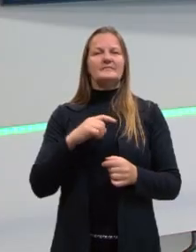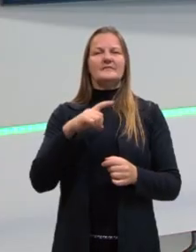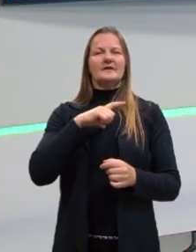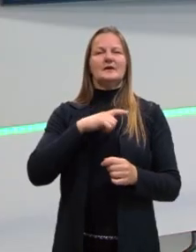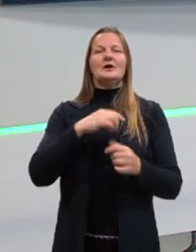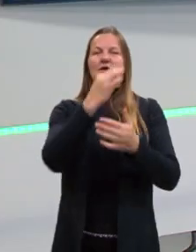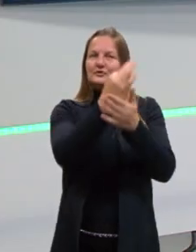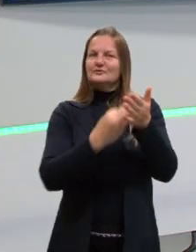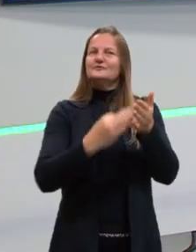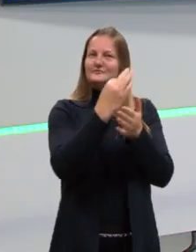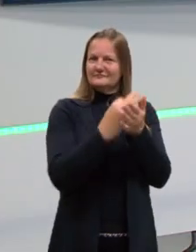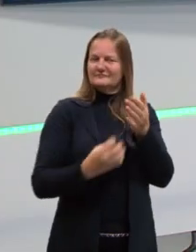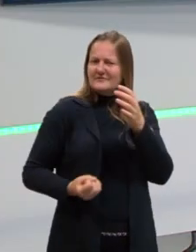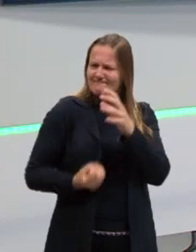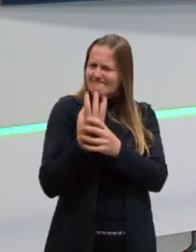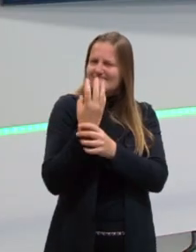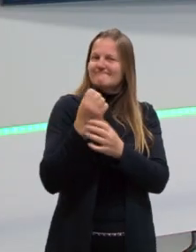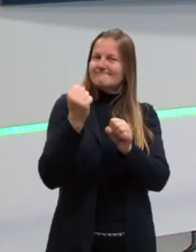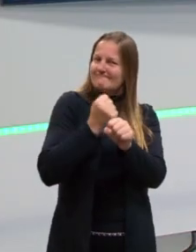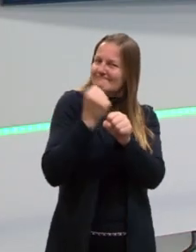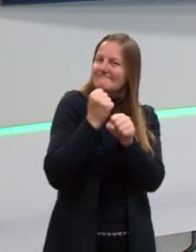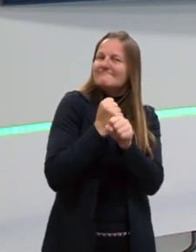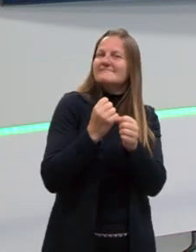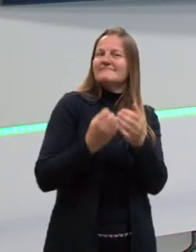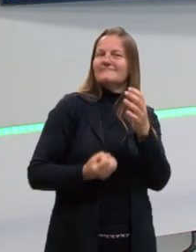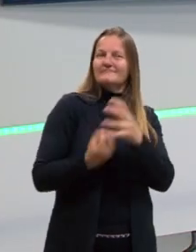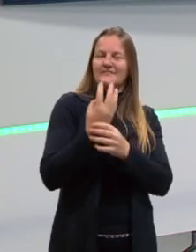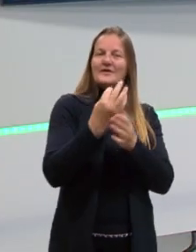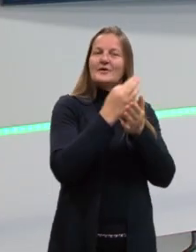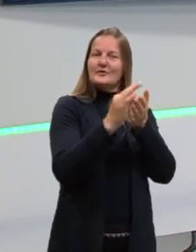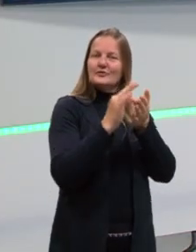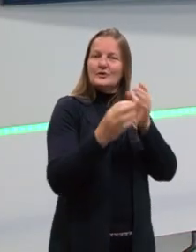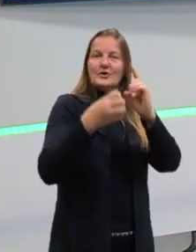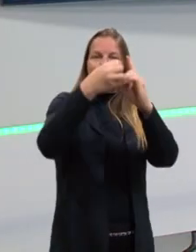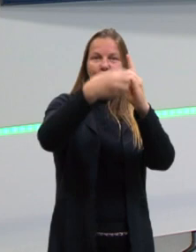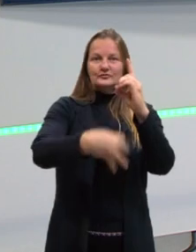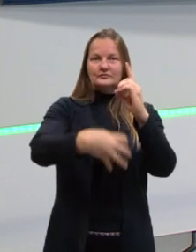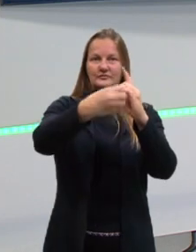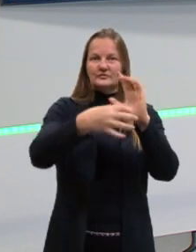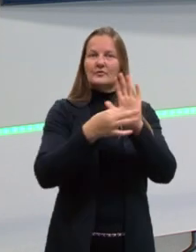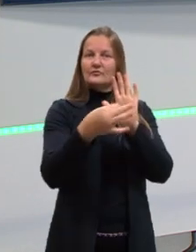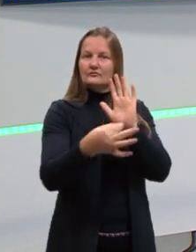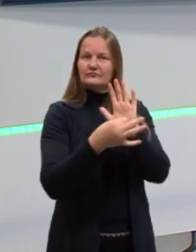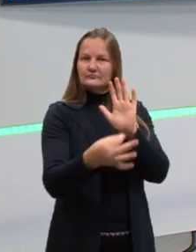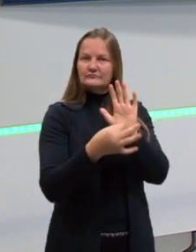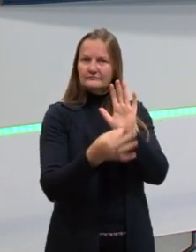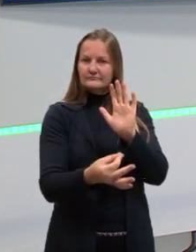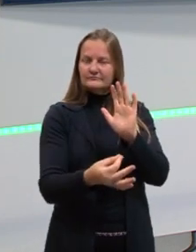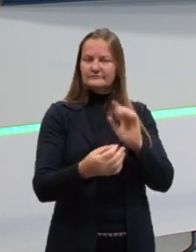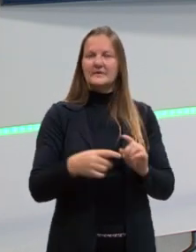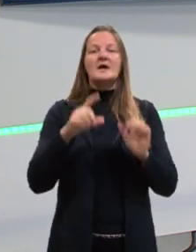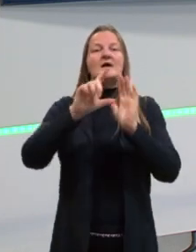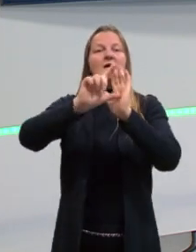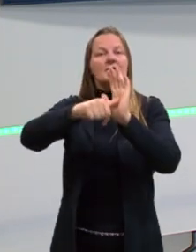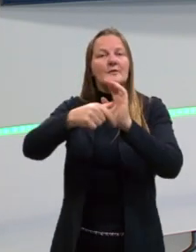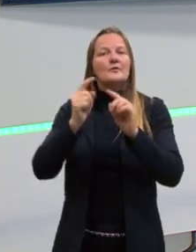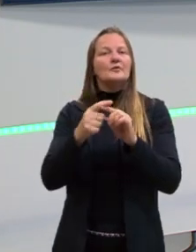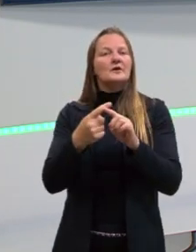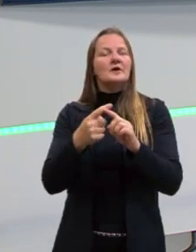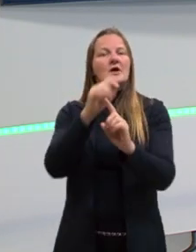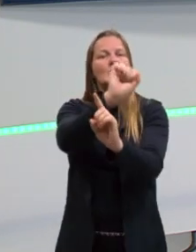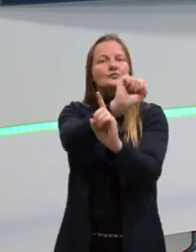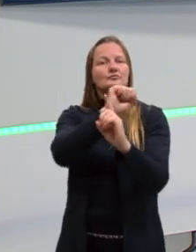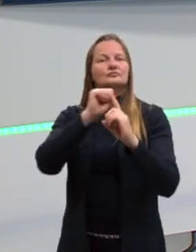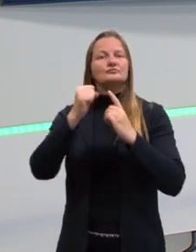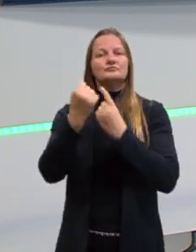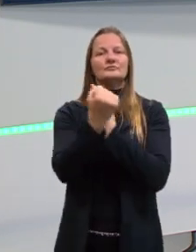texto em que eu estiver produzindo. A gente está falando de texto dissertativo, argumentativo. Depois, eu tenho sociedade.